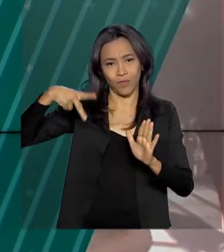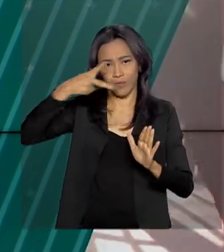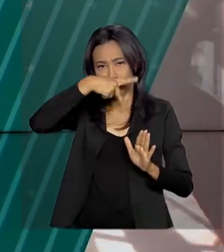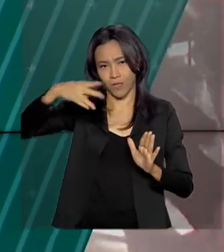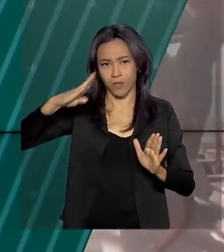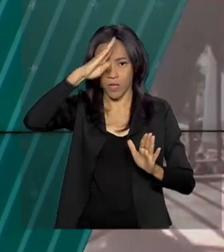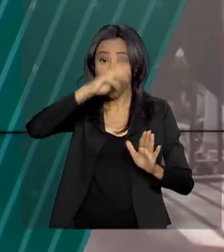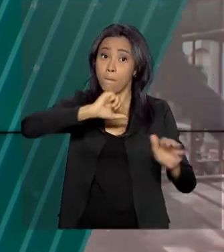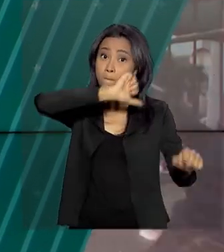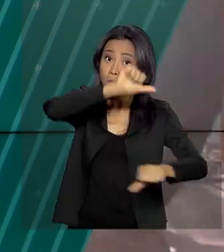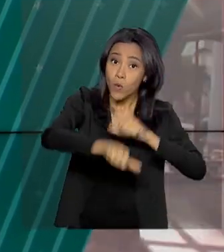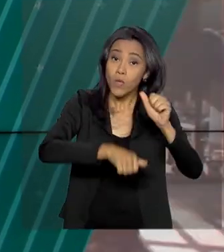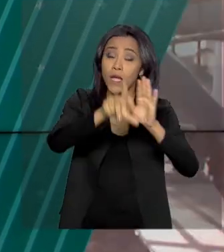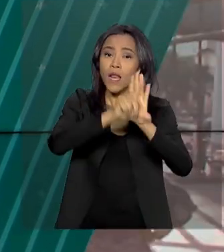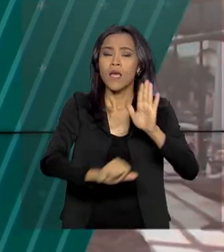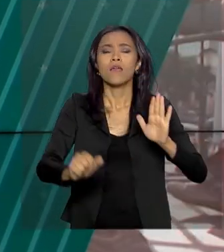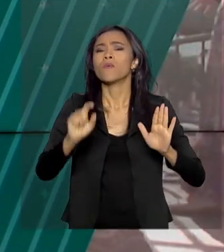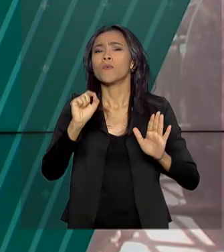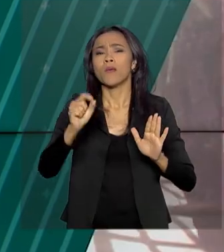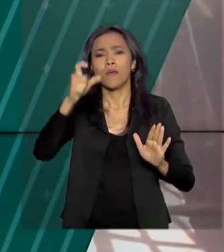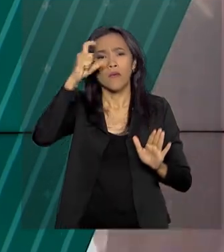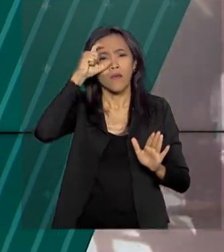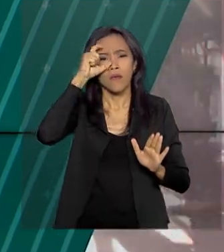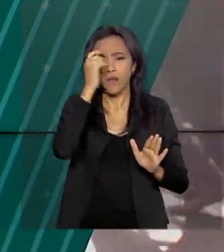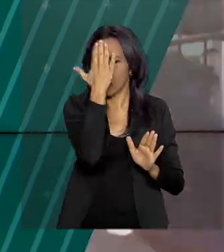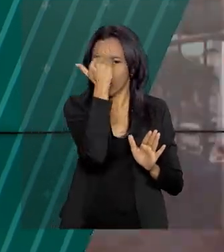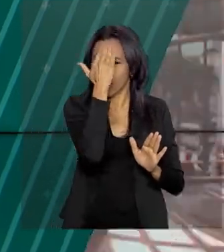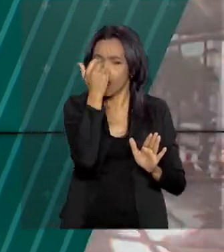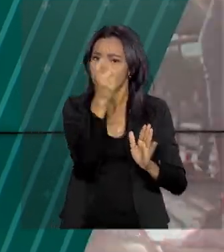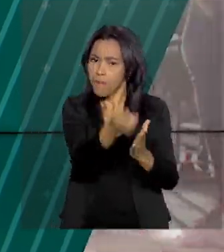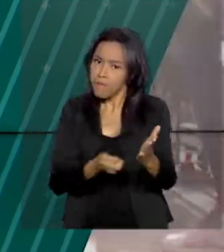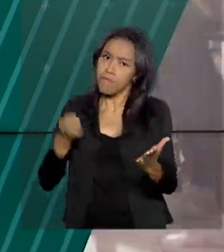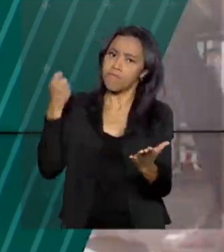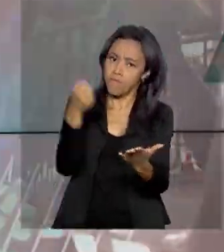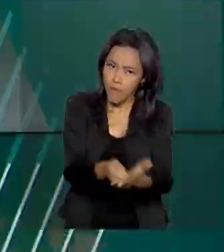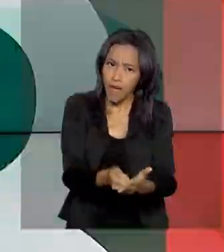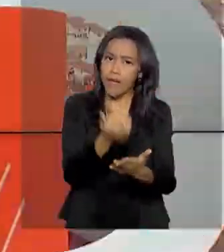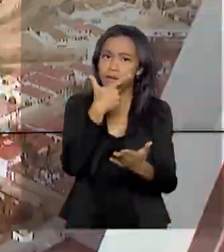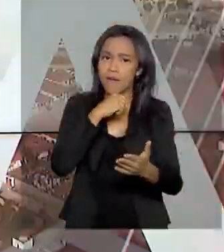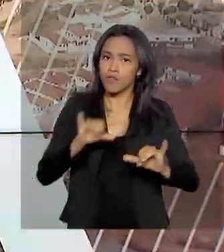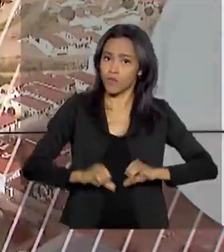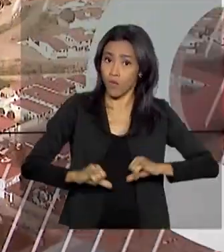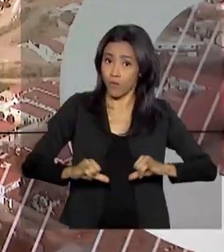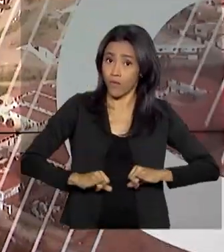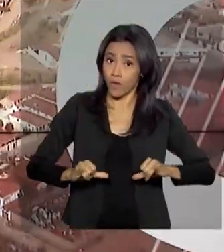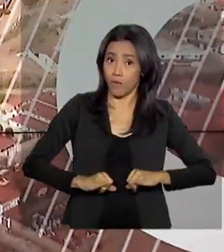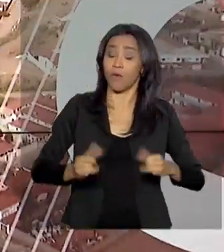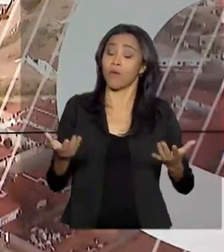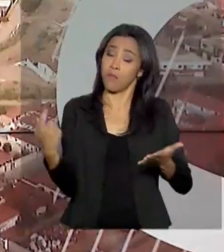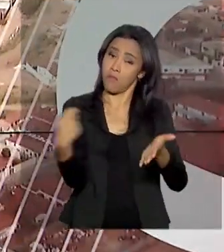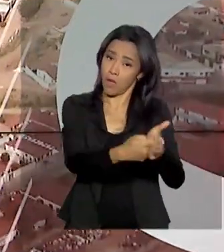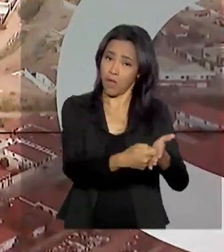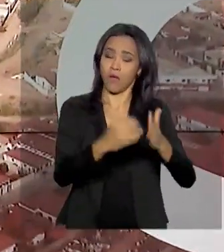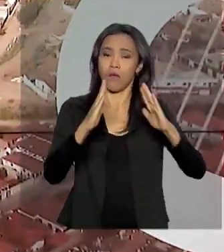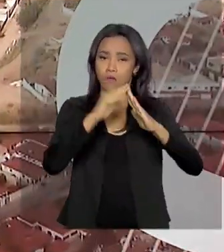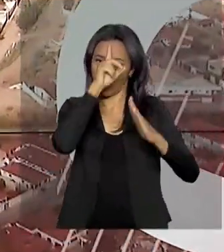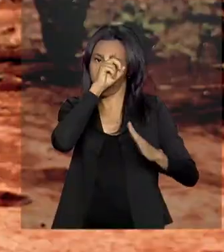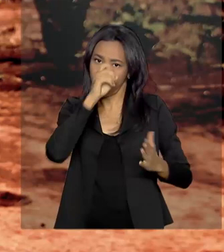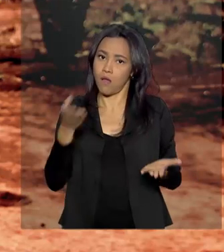muda a lei Maria da Penha e determina que o agressor pague os custos da vítima de violência no Sistema Único de Saúde.